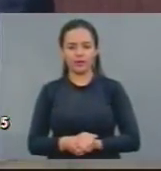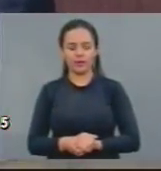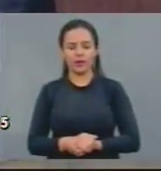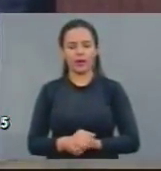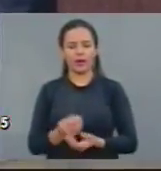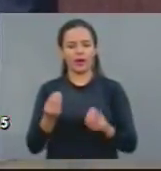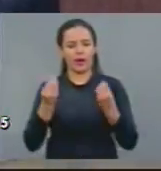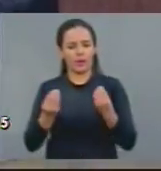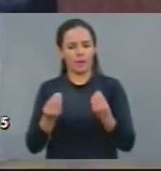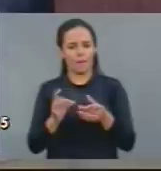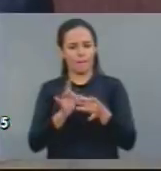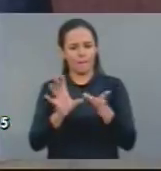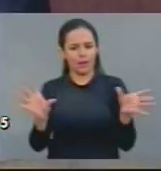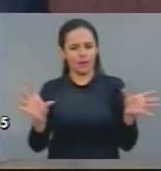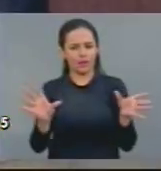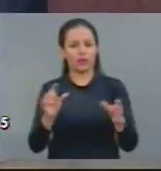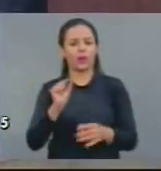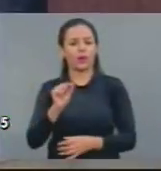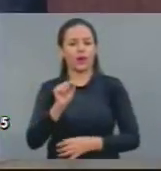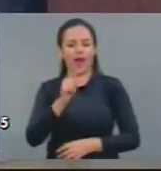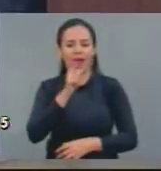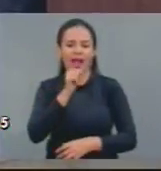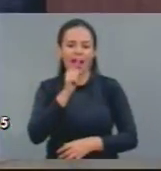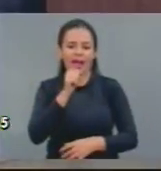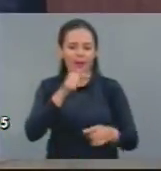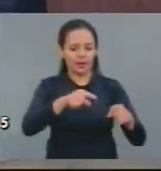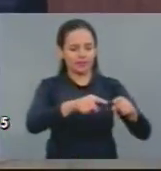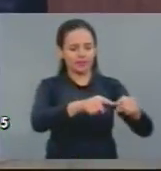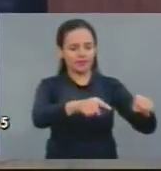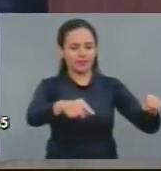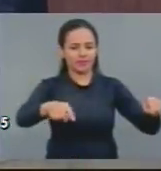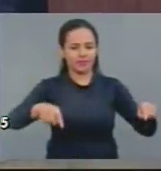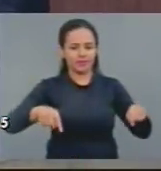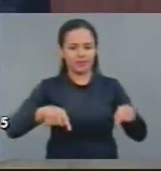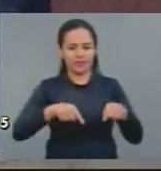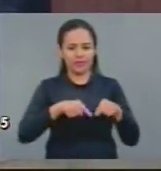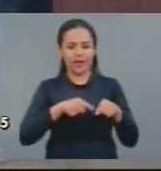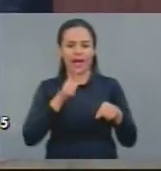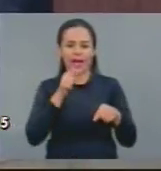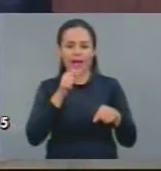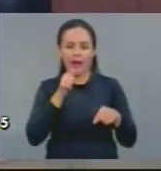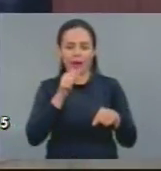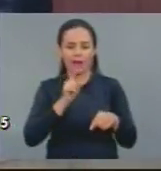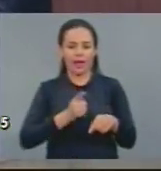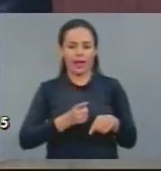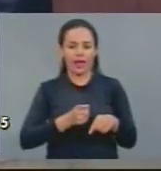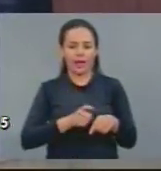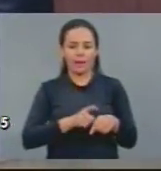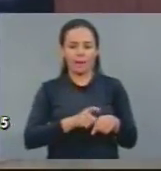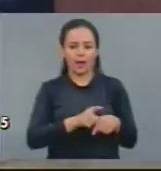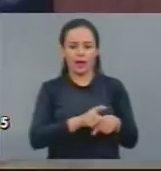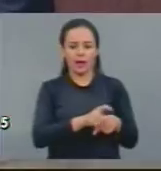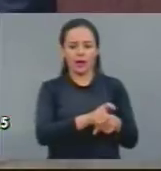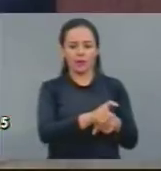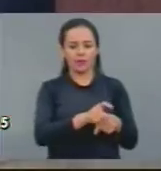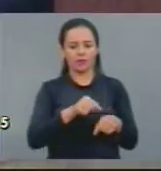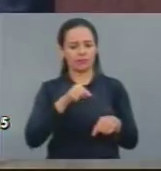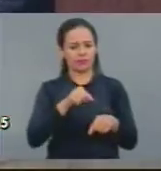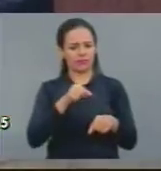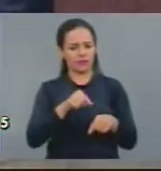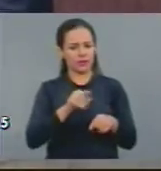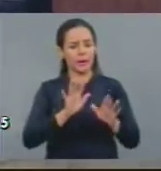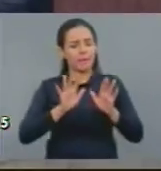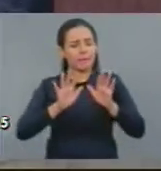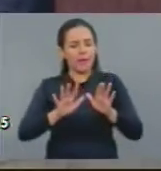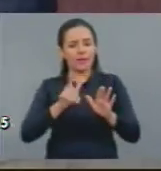Permitir tamanho descaso com a água. captação irregular por